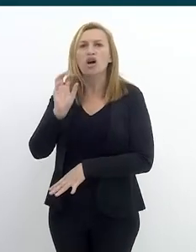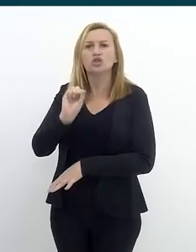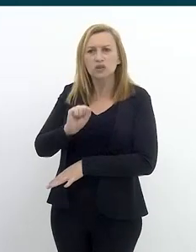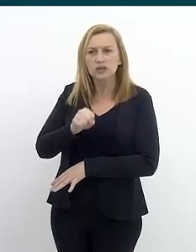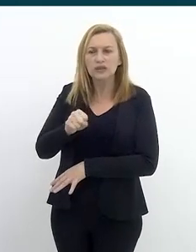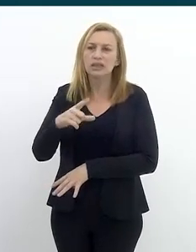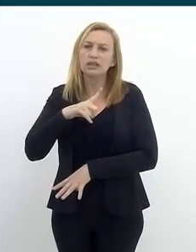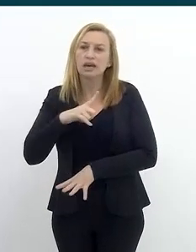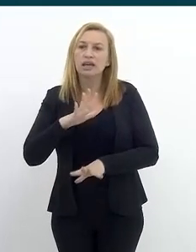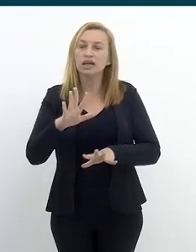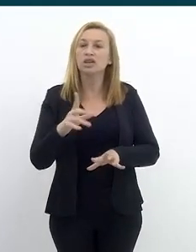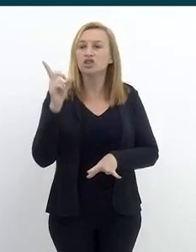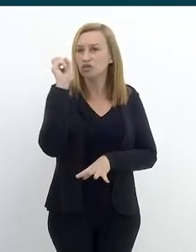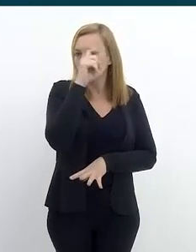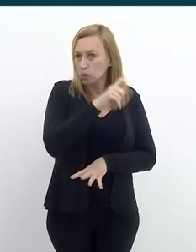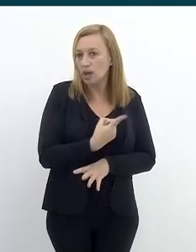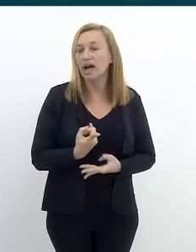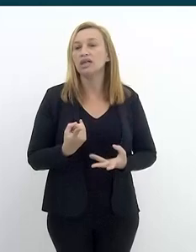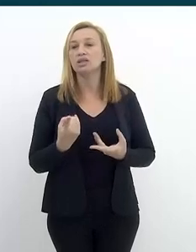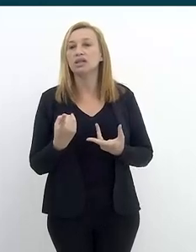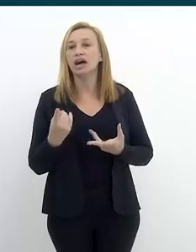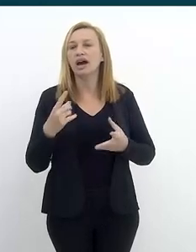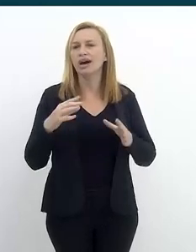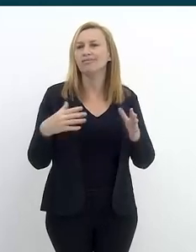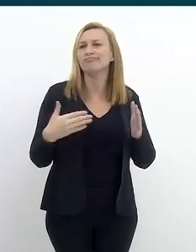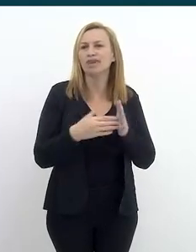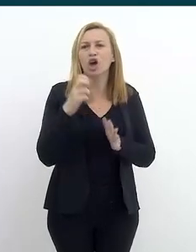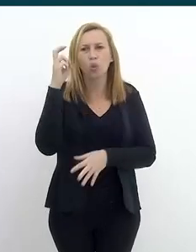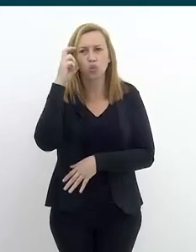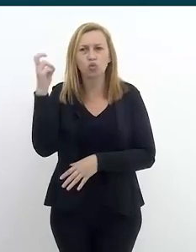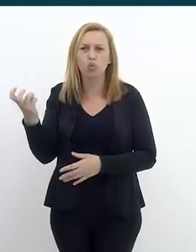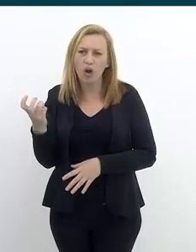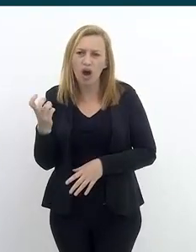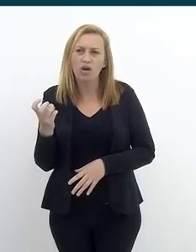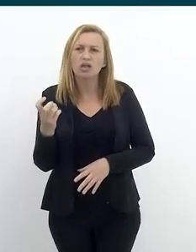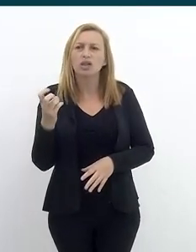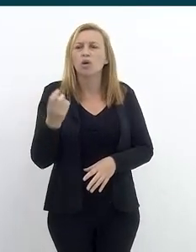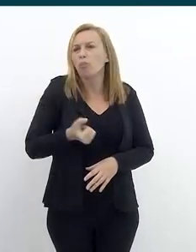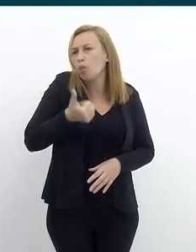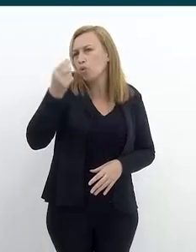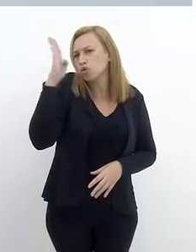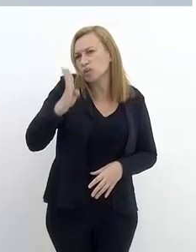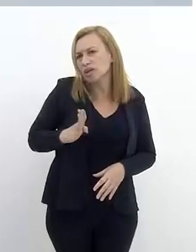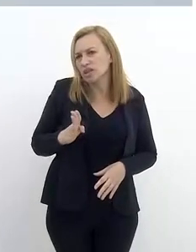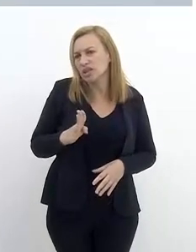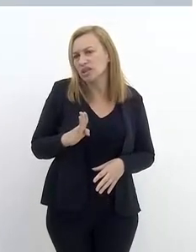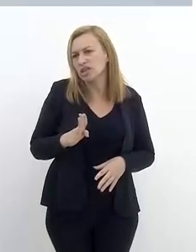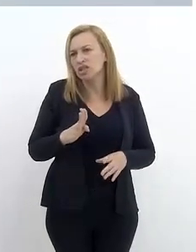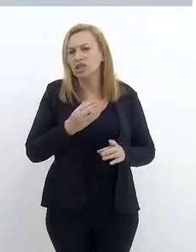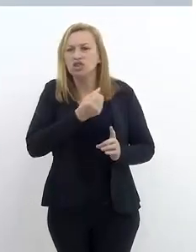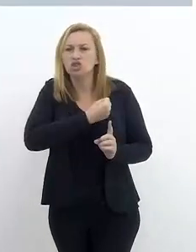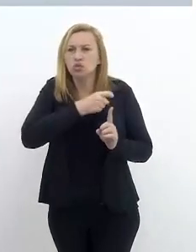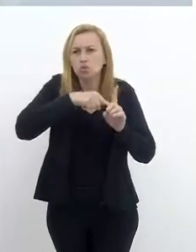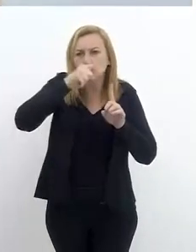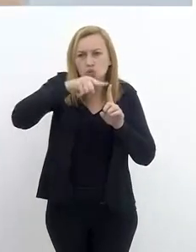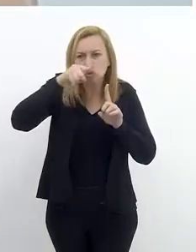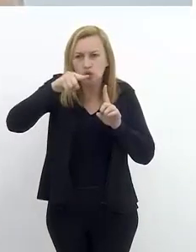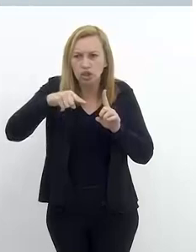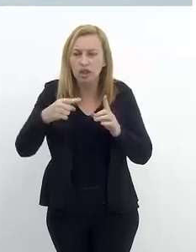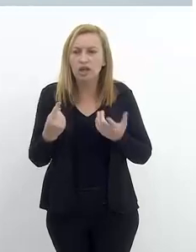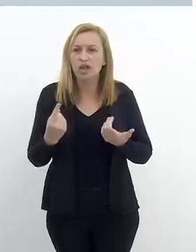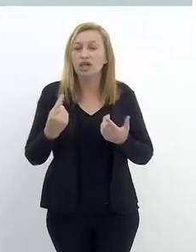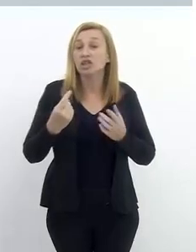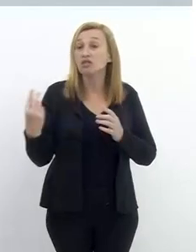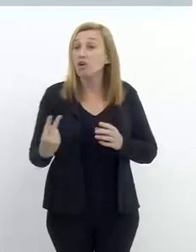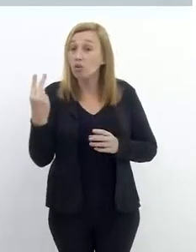Sim, eu acho que existe assim, a gente tem uma dificuldade, acho que até cultural ainda um pouco no Brasil, essa questão da estatística, dos